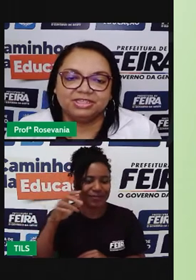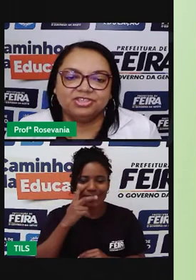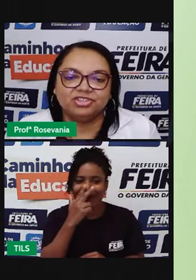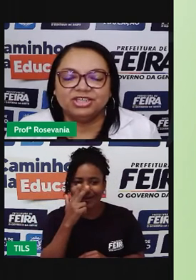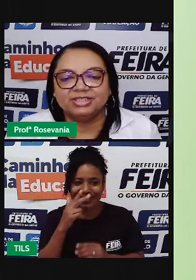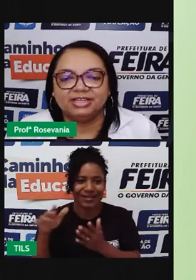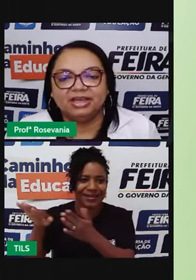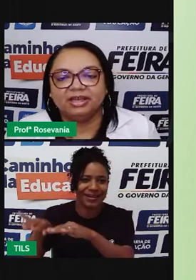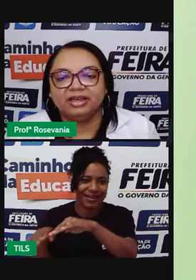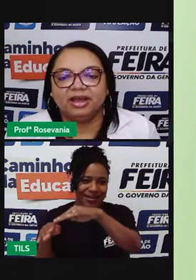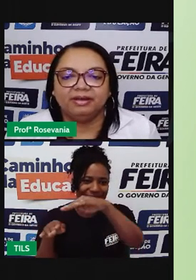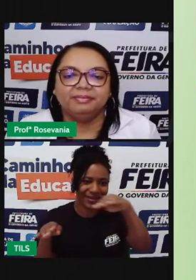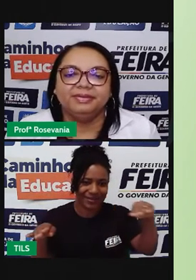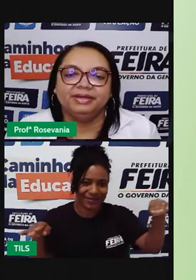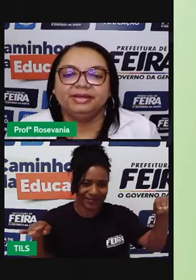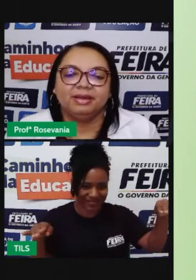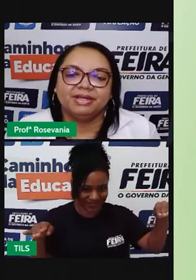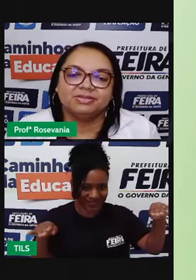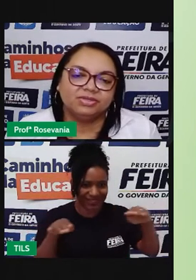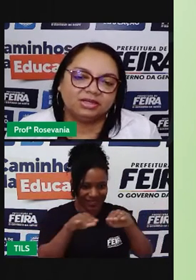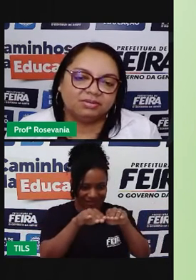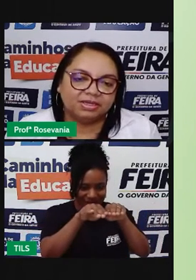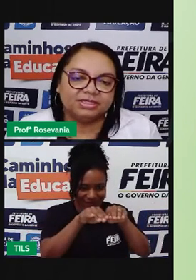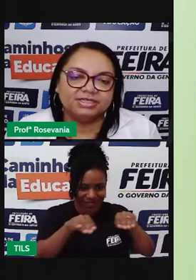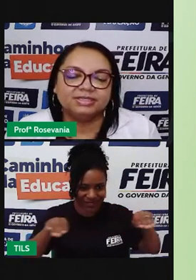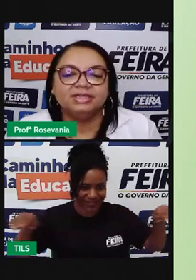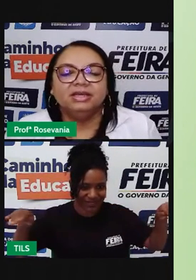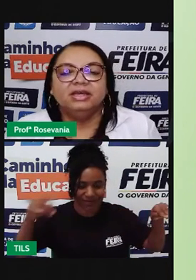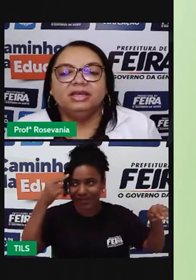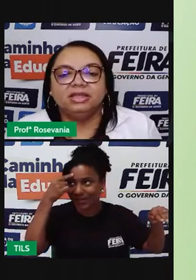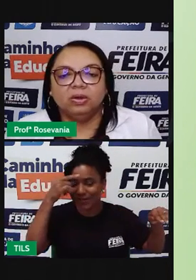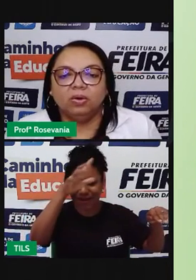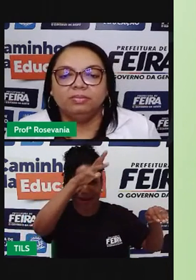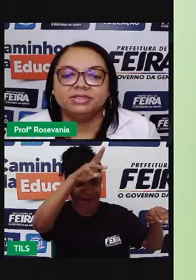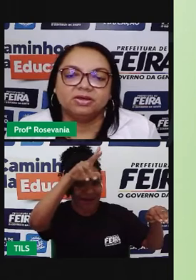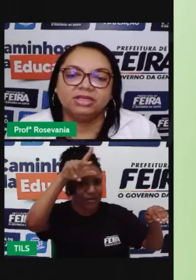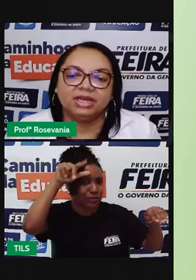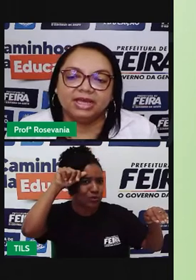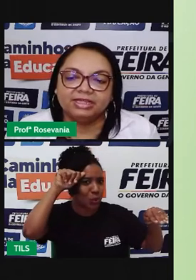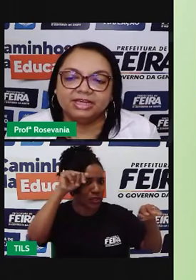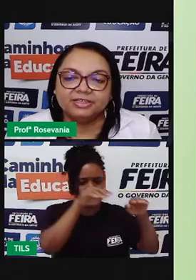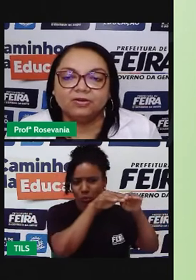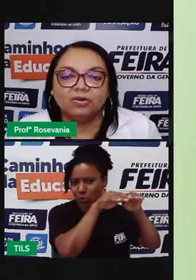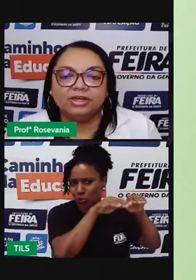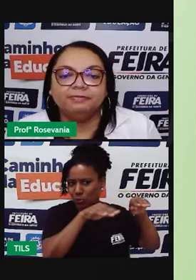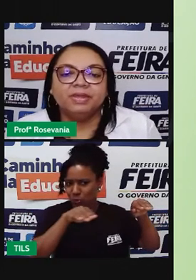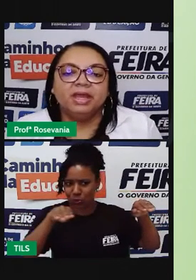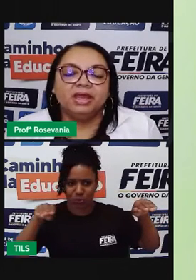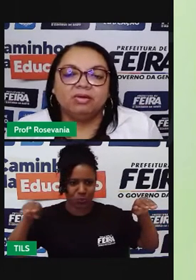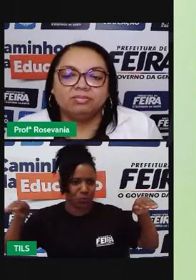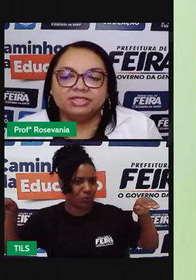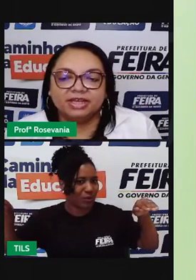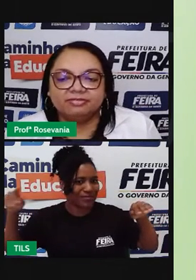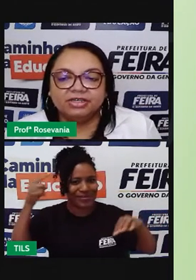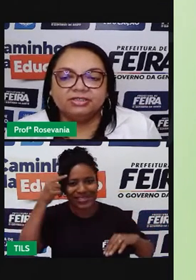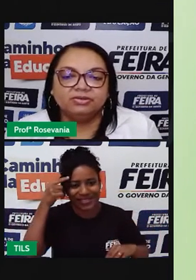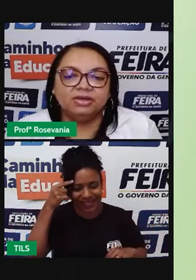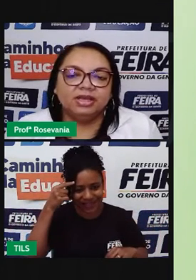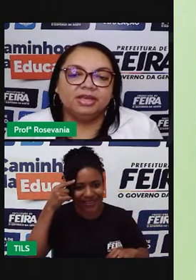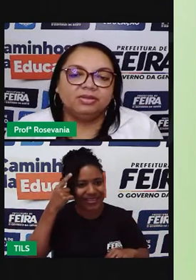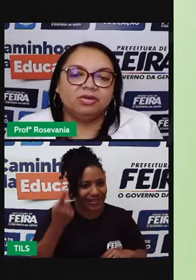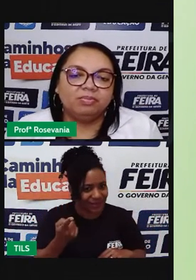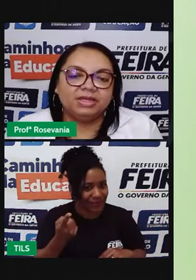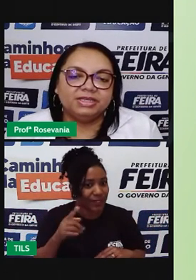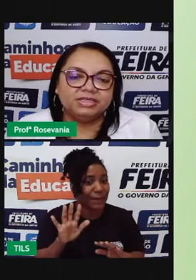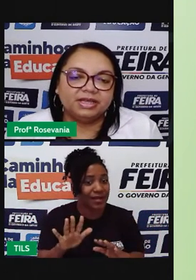grande planície. A gente tinha essa ideia que a, né, que a Amazônia era uma planície enorme, só que na realidade agora, eu observando,